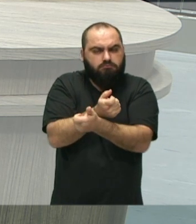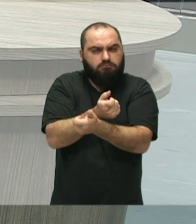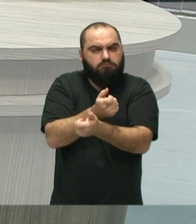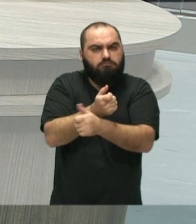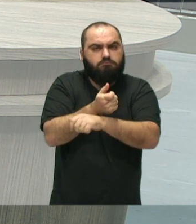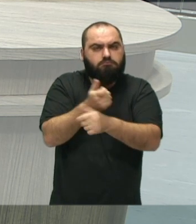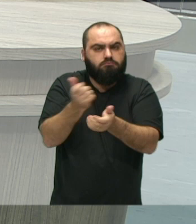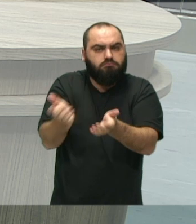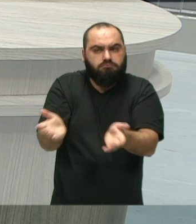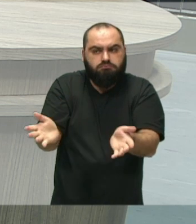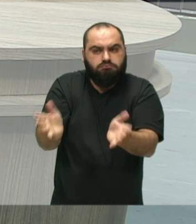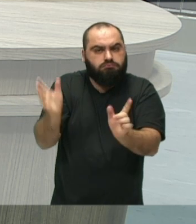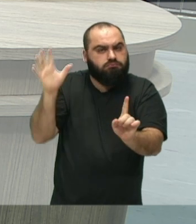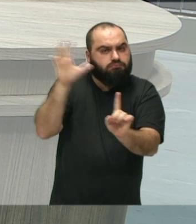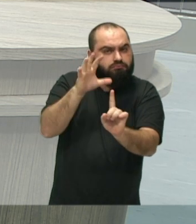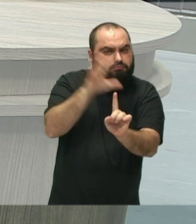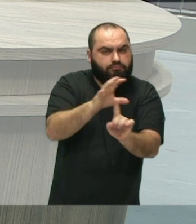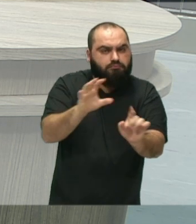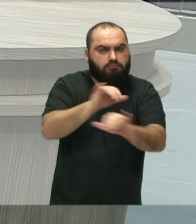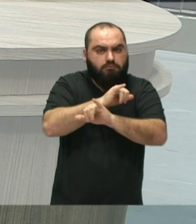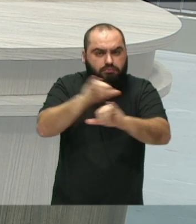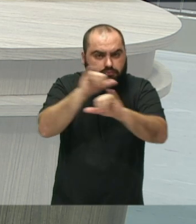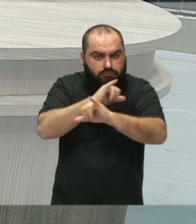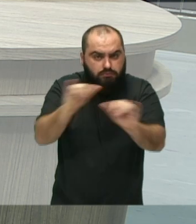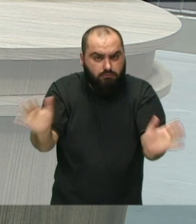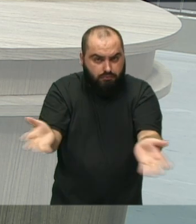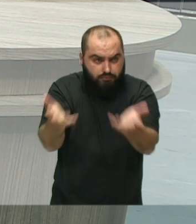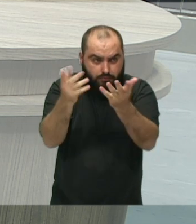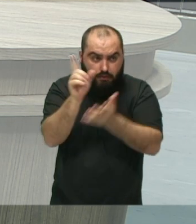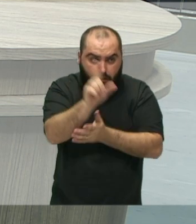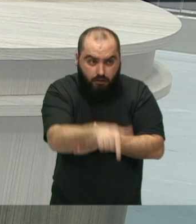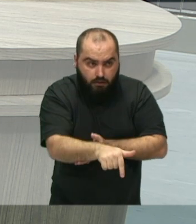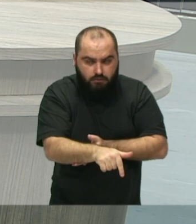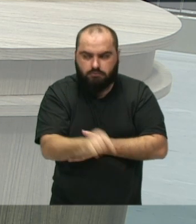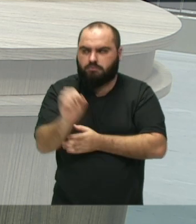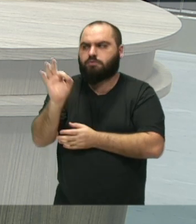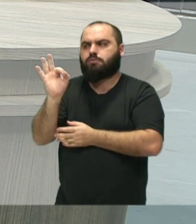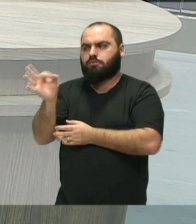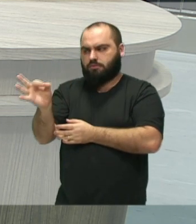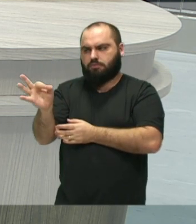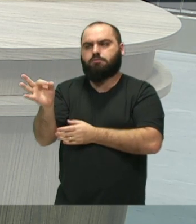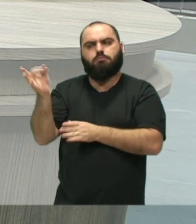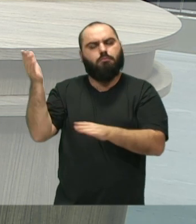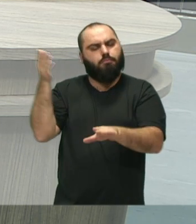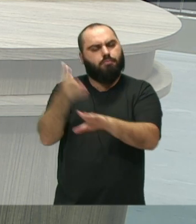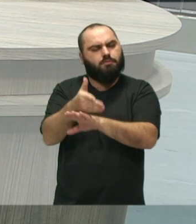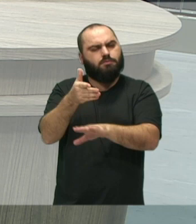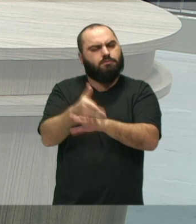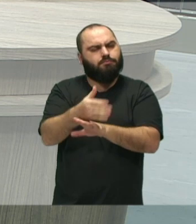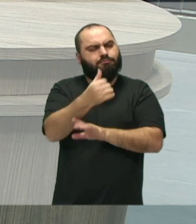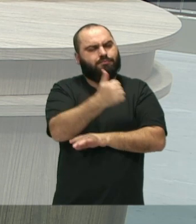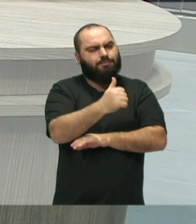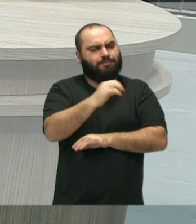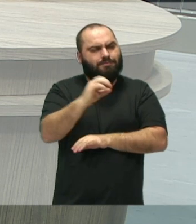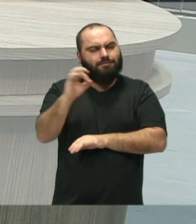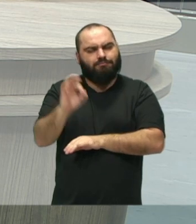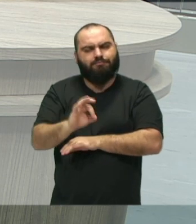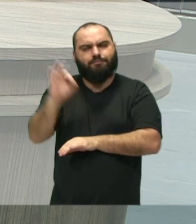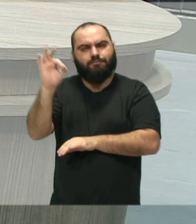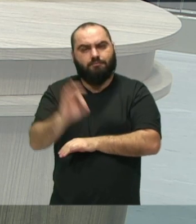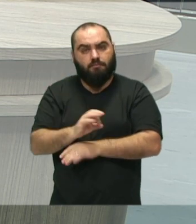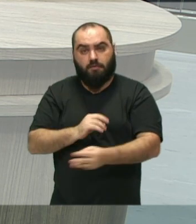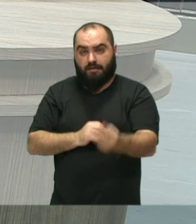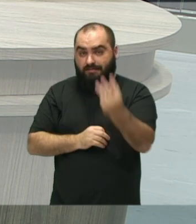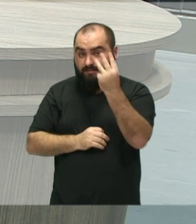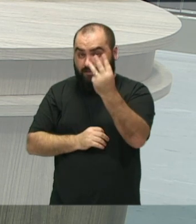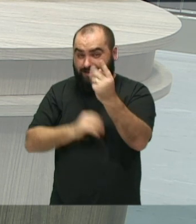ajudando até na organização e tudo? Com certeza. Nós participamos ativamente da elaboração do Festival de Música. São três órgãos